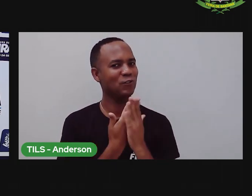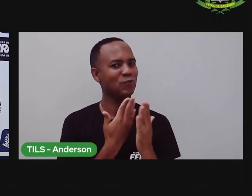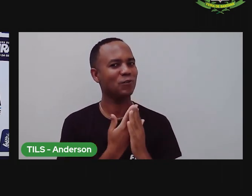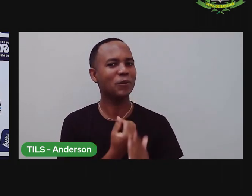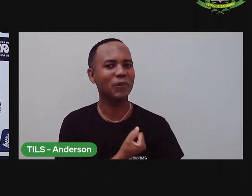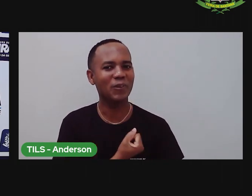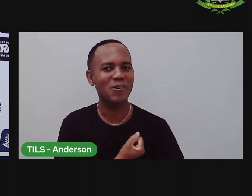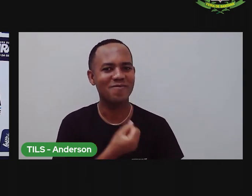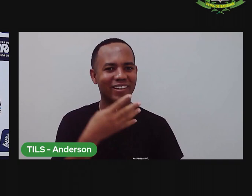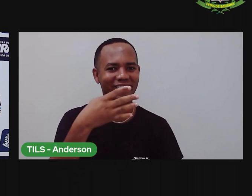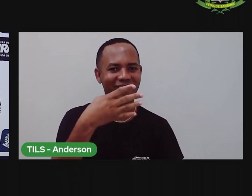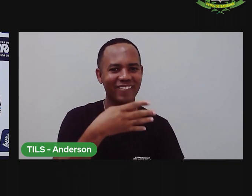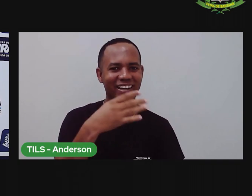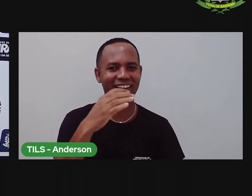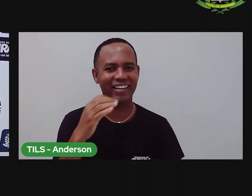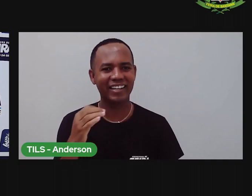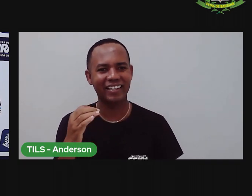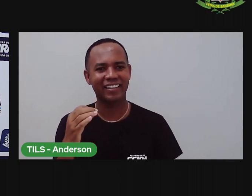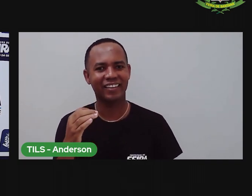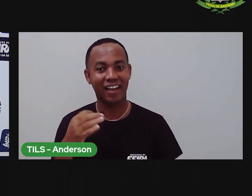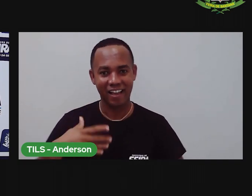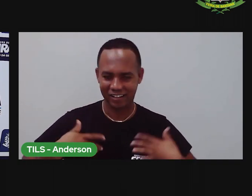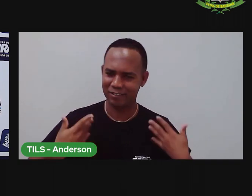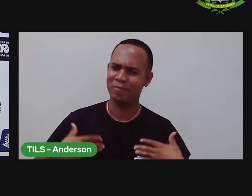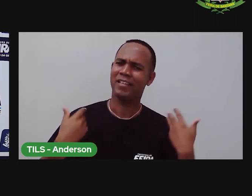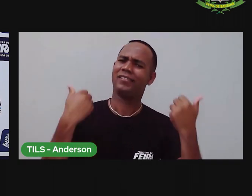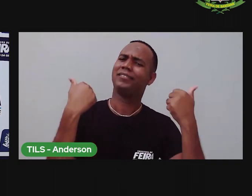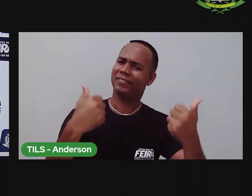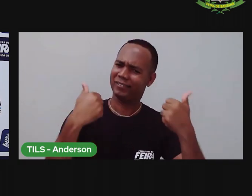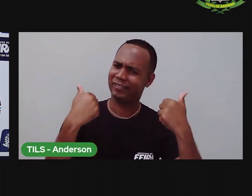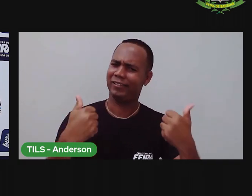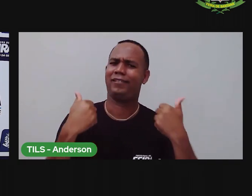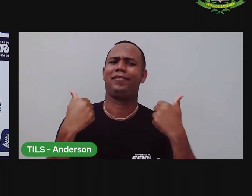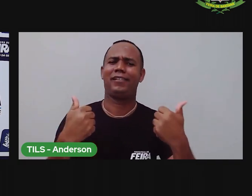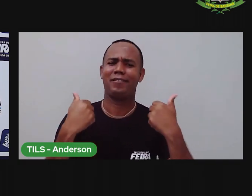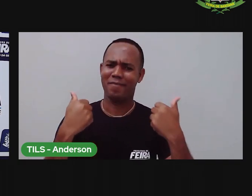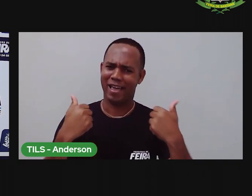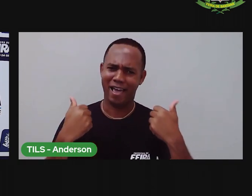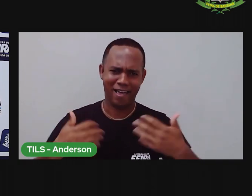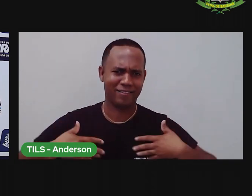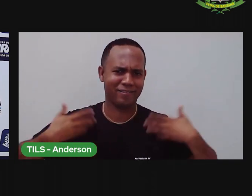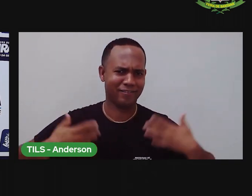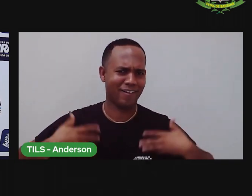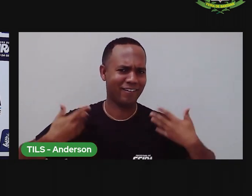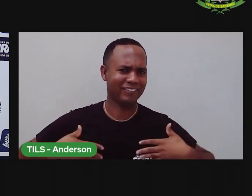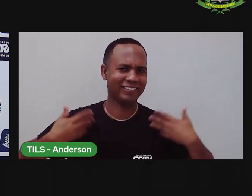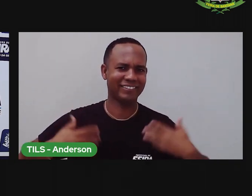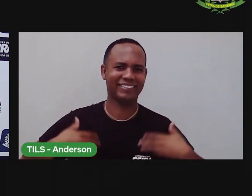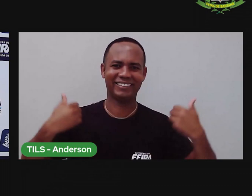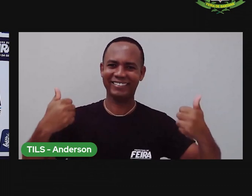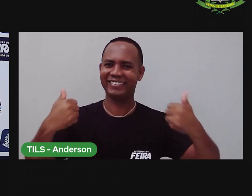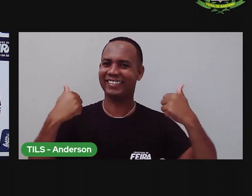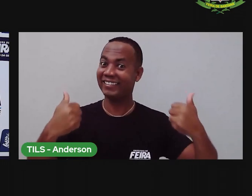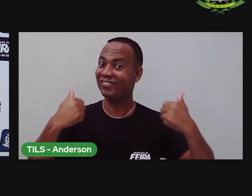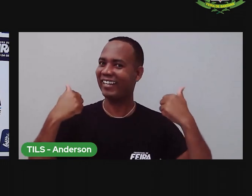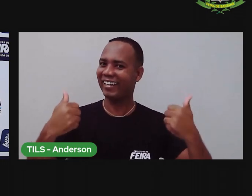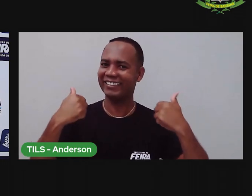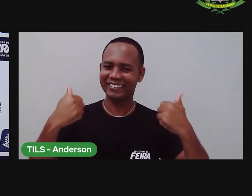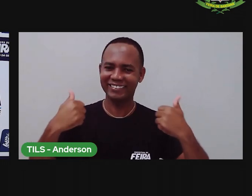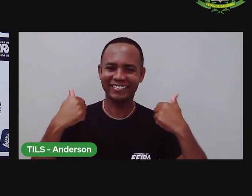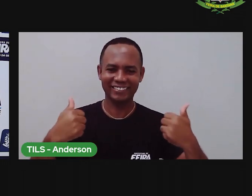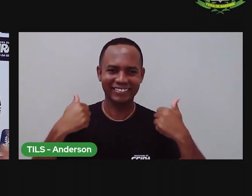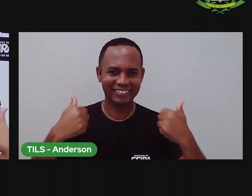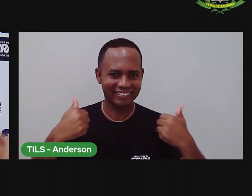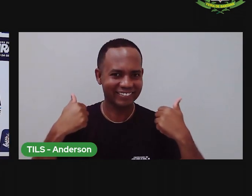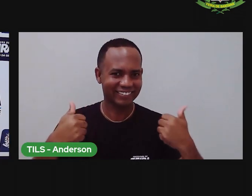nessa segunda-feira aqui, né? Tá animado, Anderson, para a segunda-feira? Ah, eu acho que Anderson ganhou na Mega 100, né, gente? Deve ter sido isso, que a